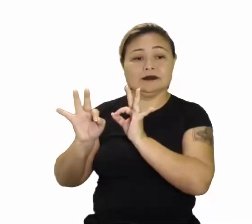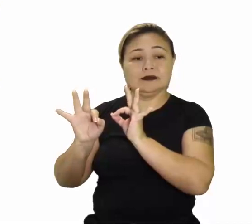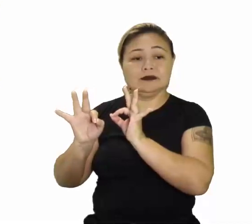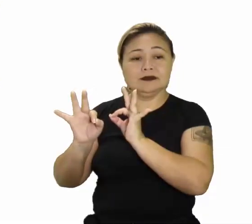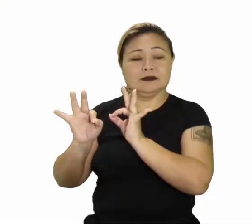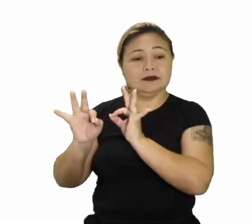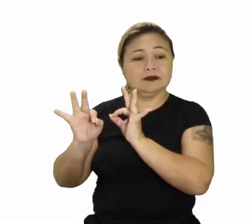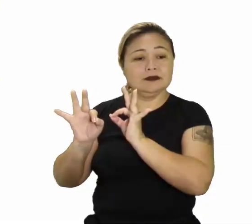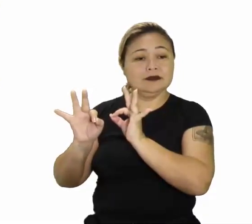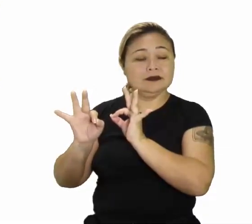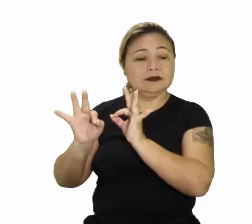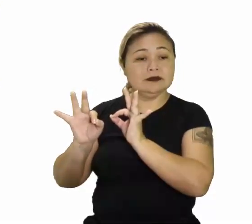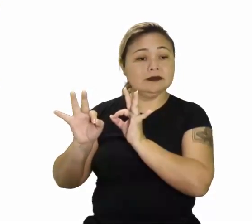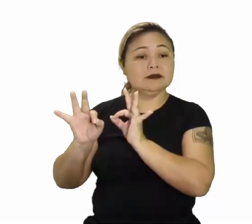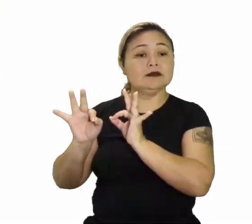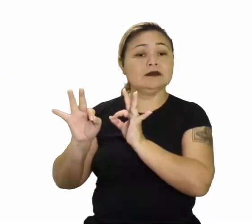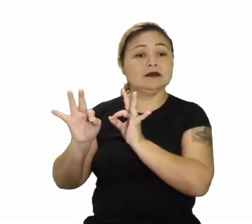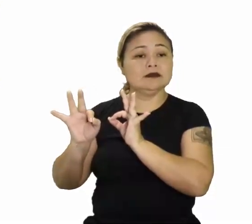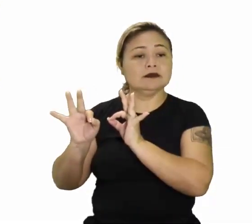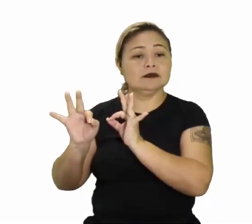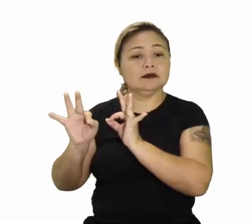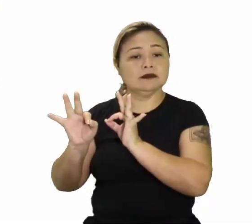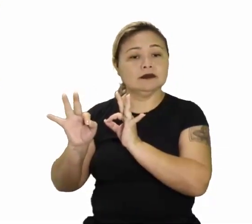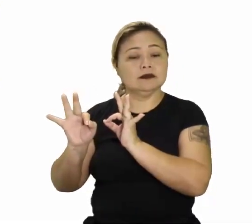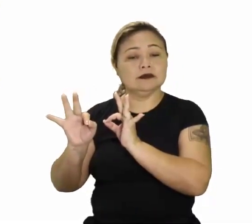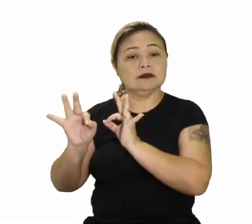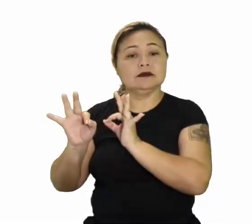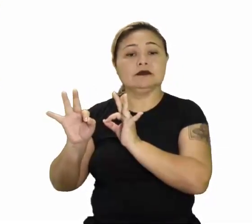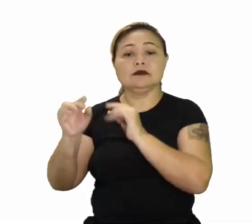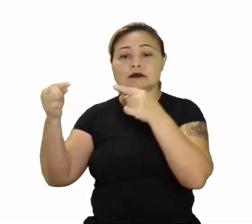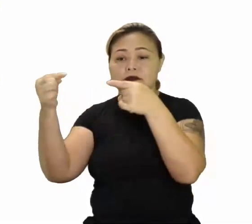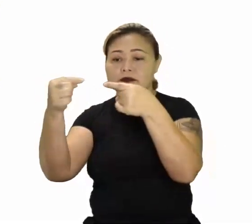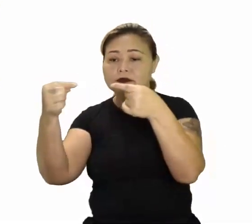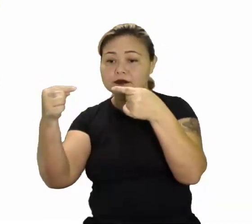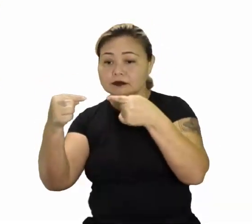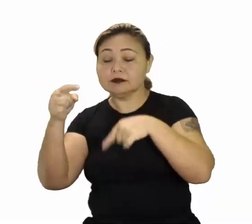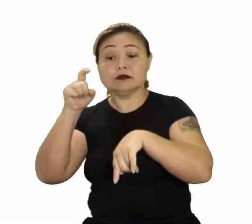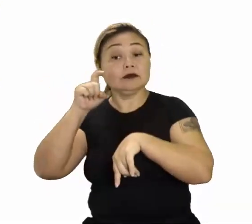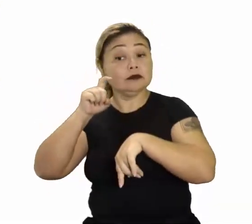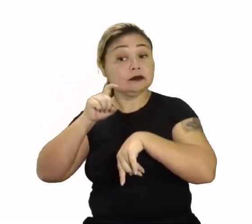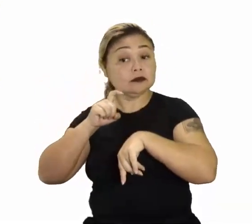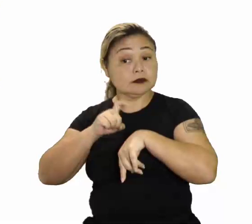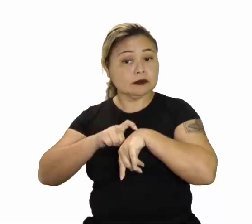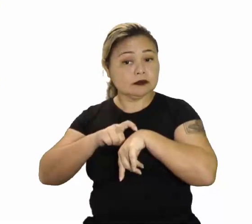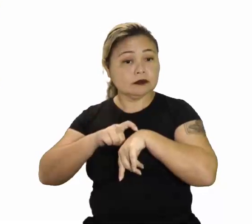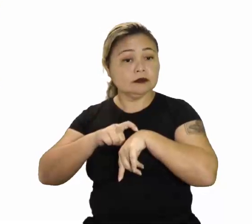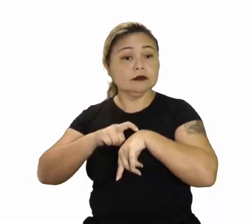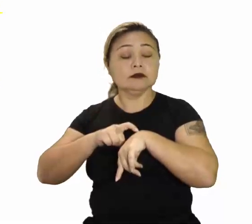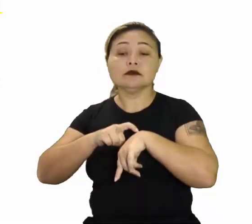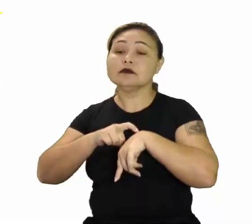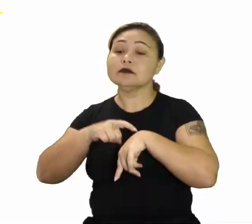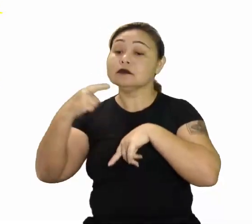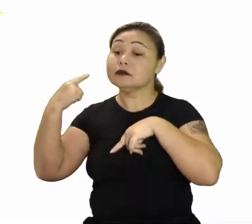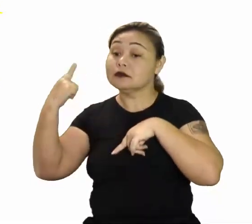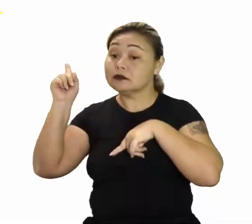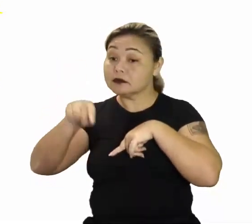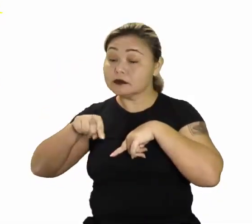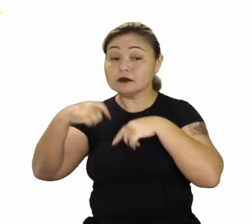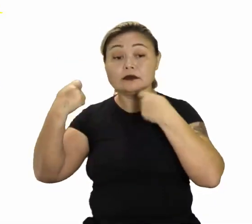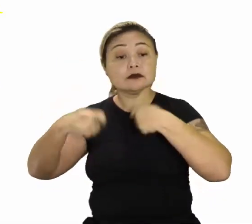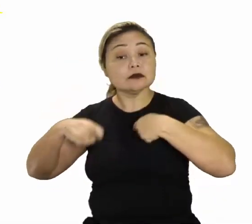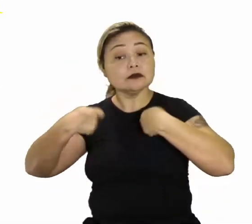Amarelo. No planejamento de combinações temporais, É